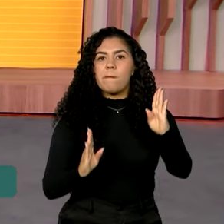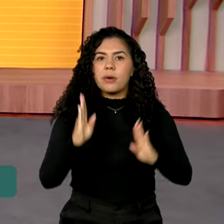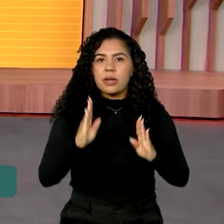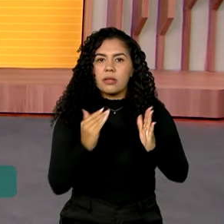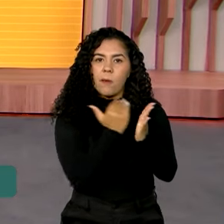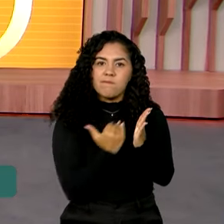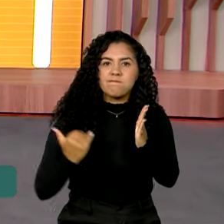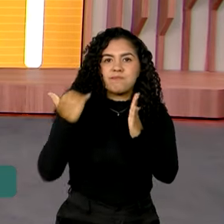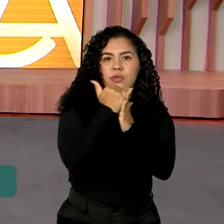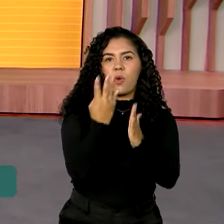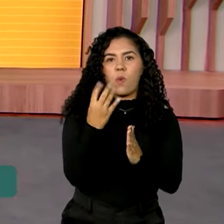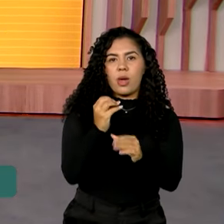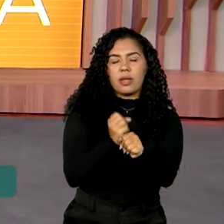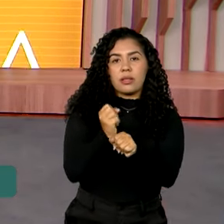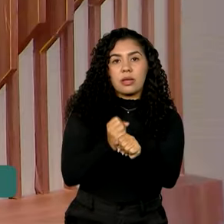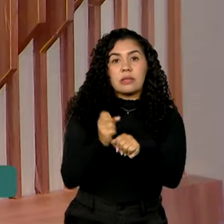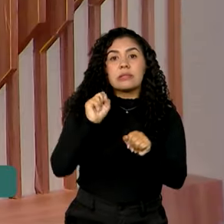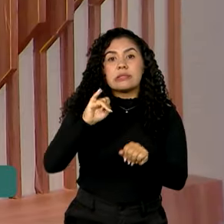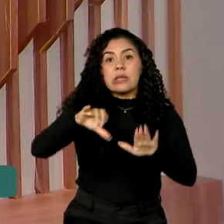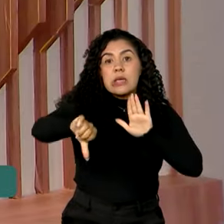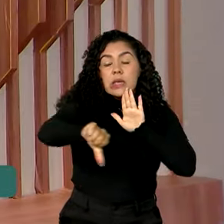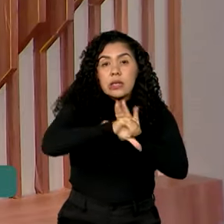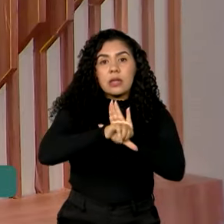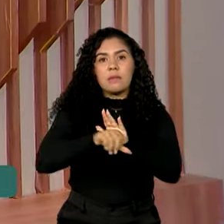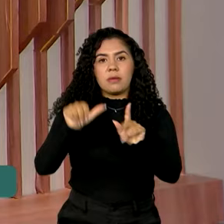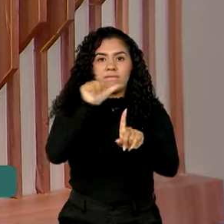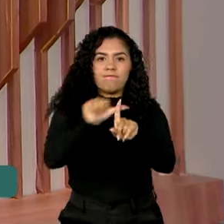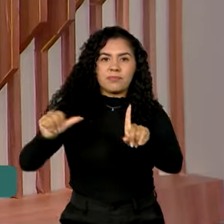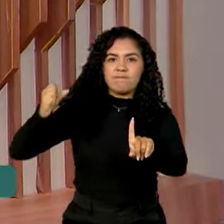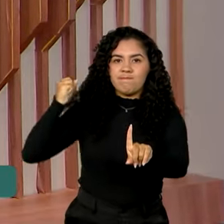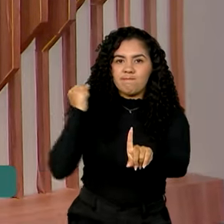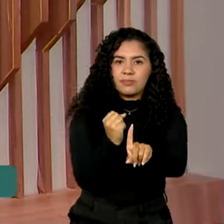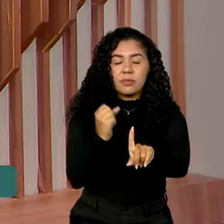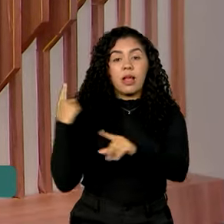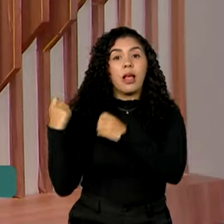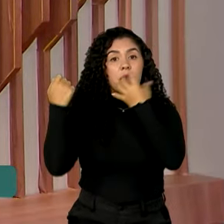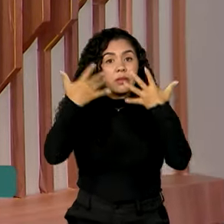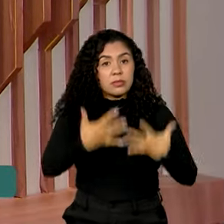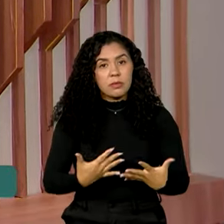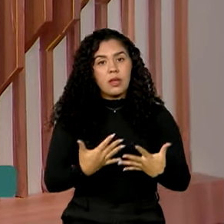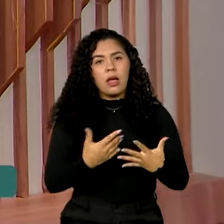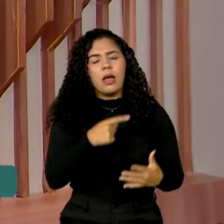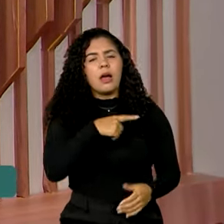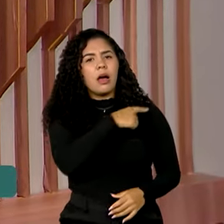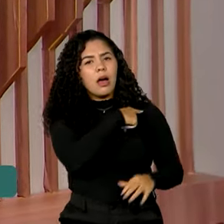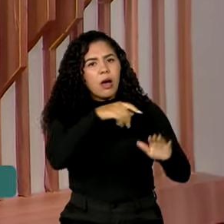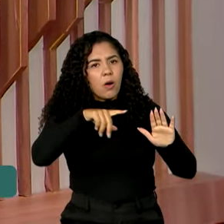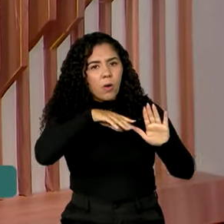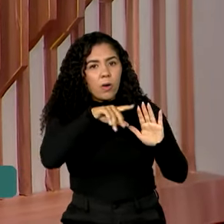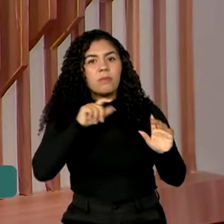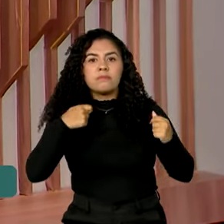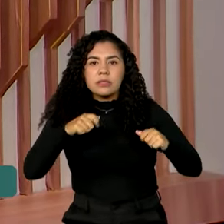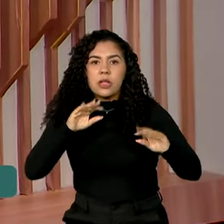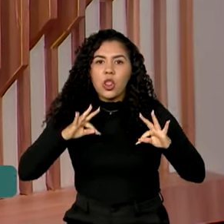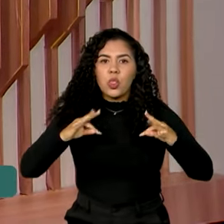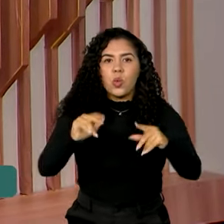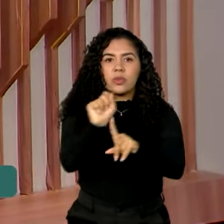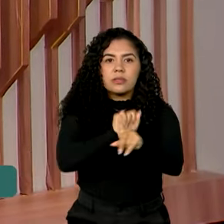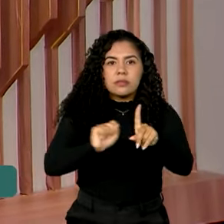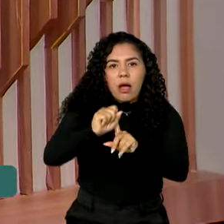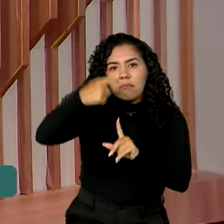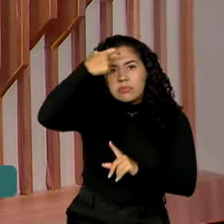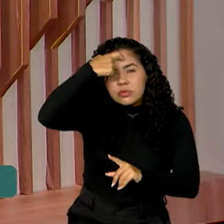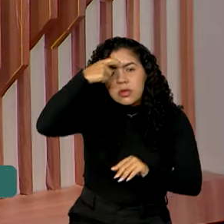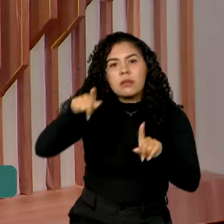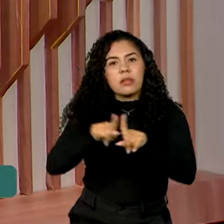pena para o crime de feminicídio. Segundo a ministra, o problema deve ser considerado como de toda a sociedade para que seja